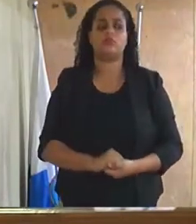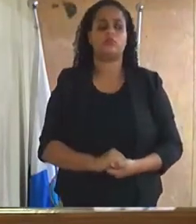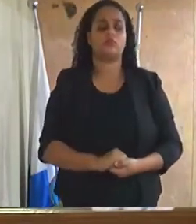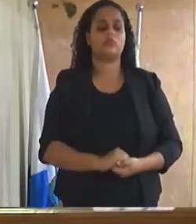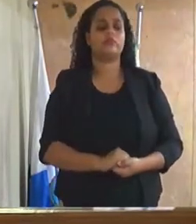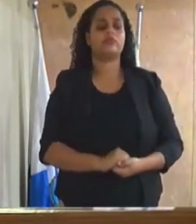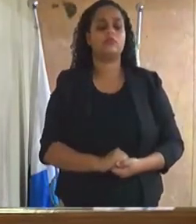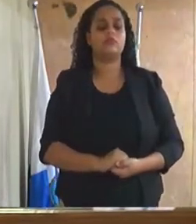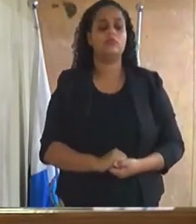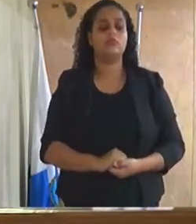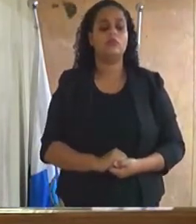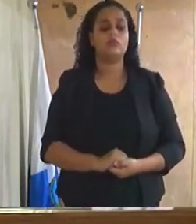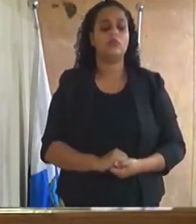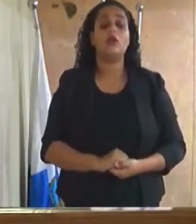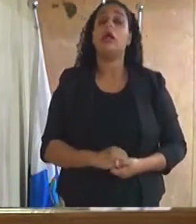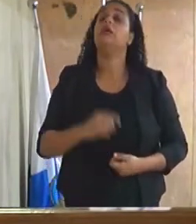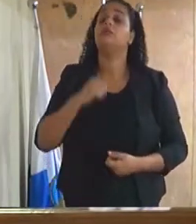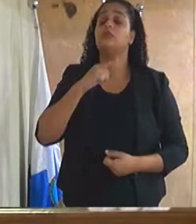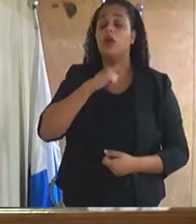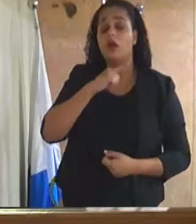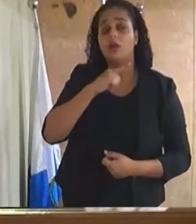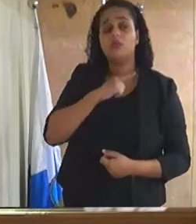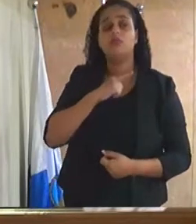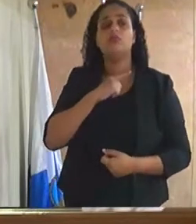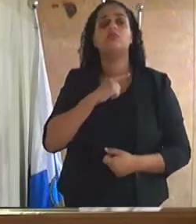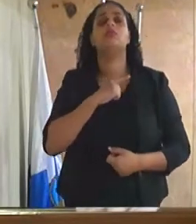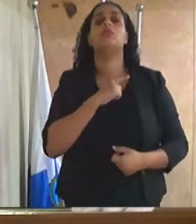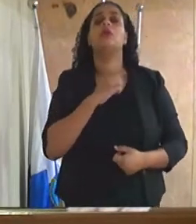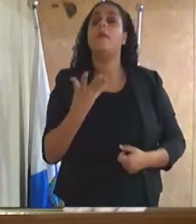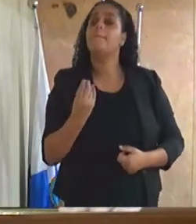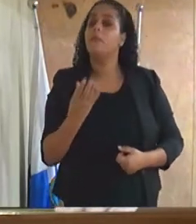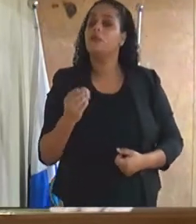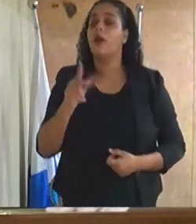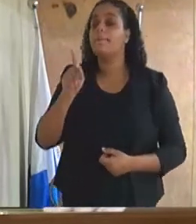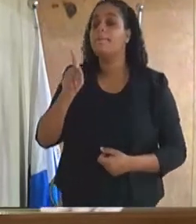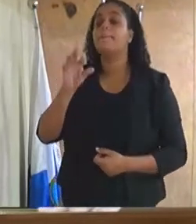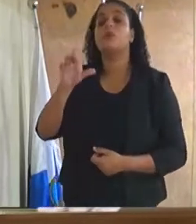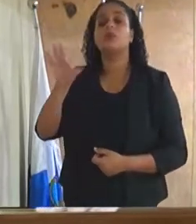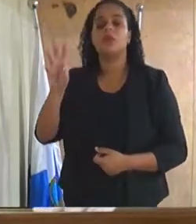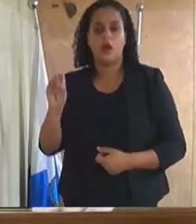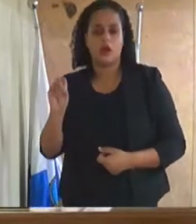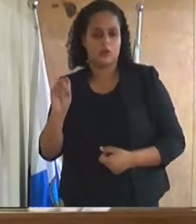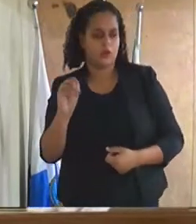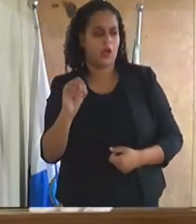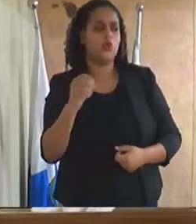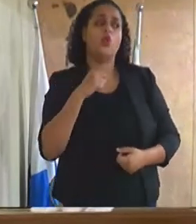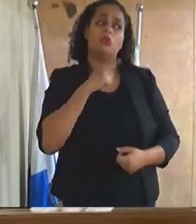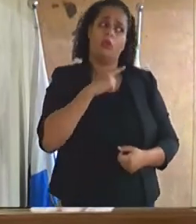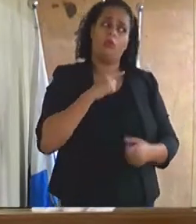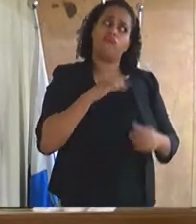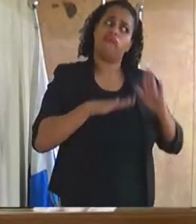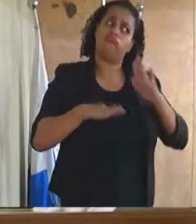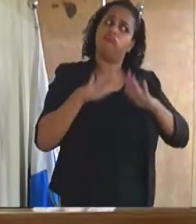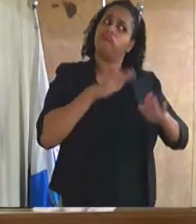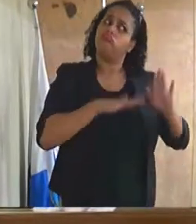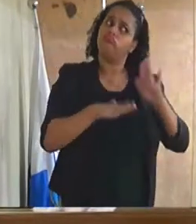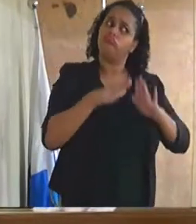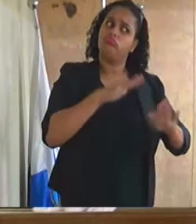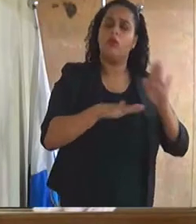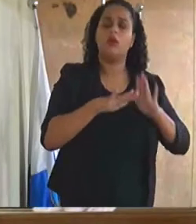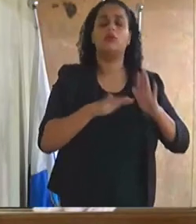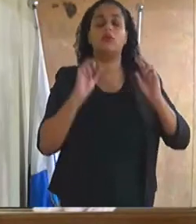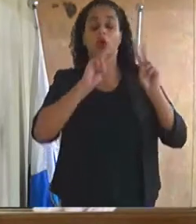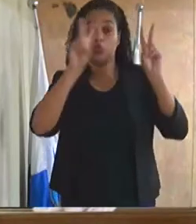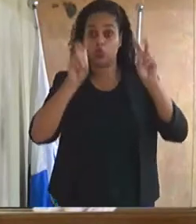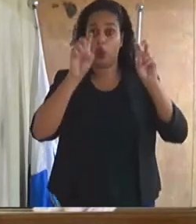devemos ter muita prudência tomarmos cuidado sobre